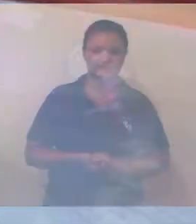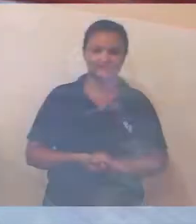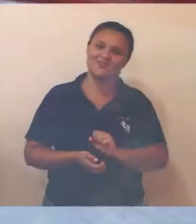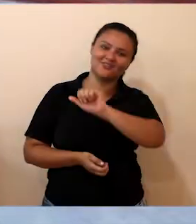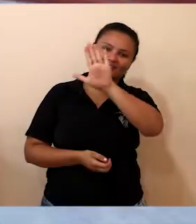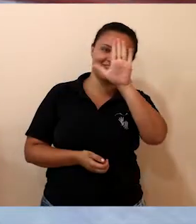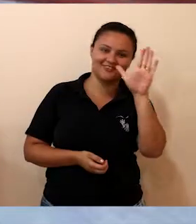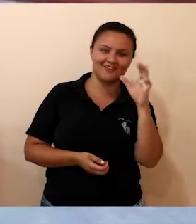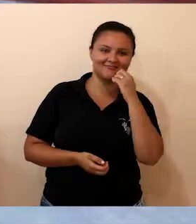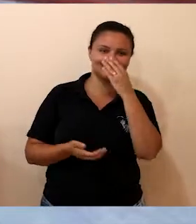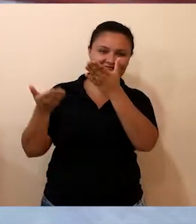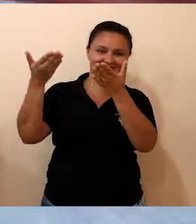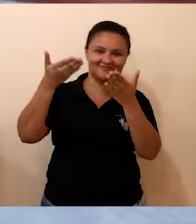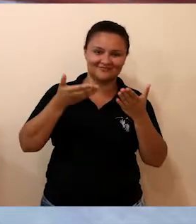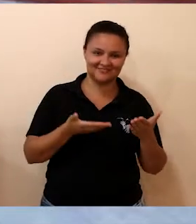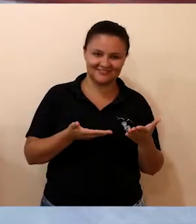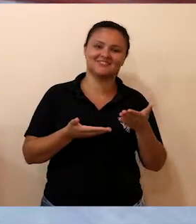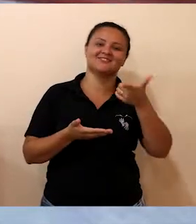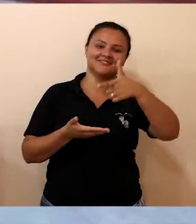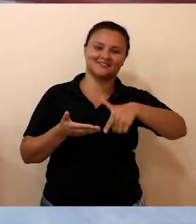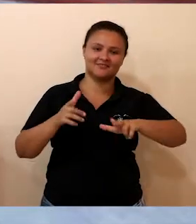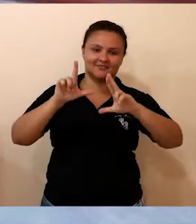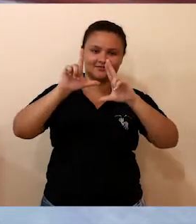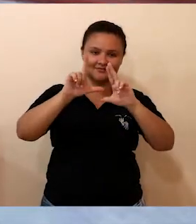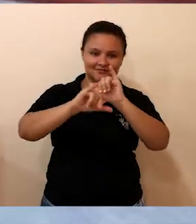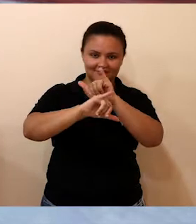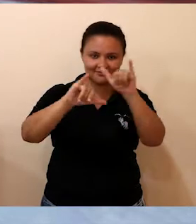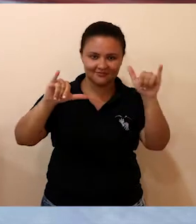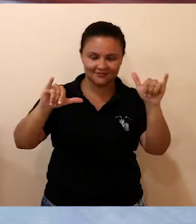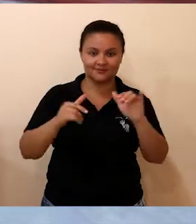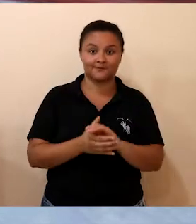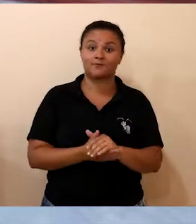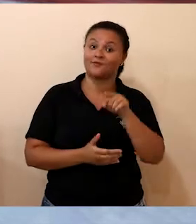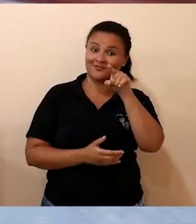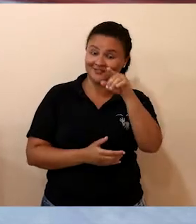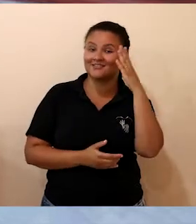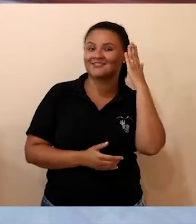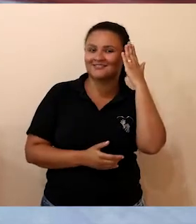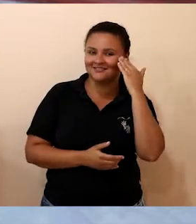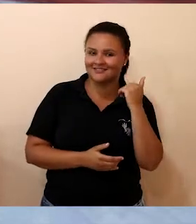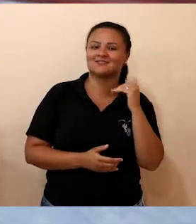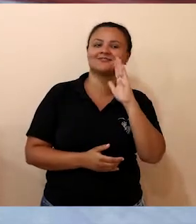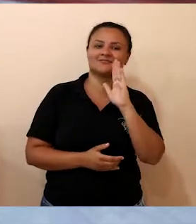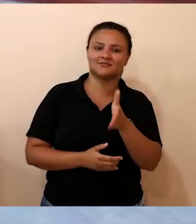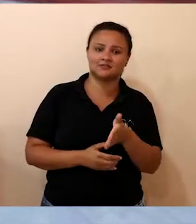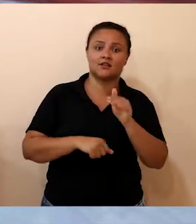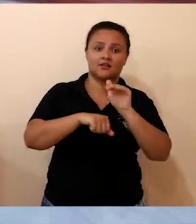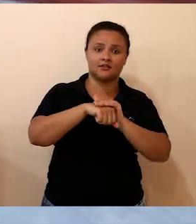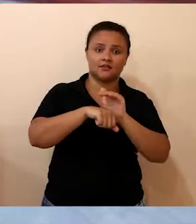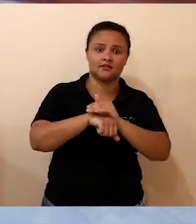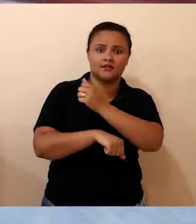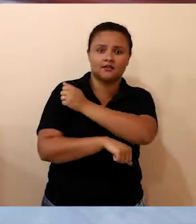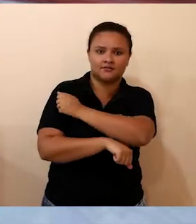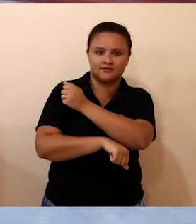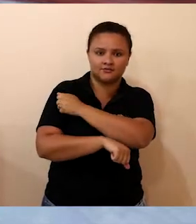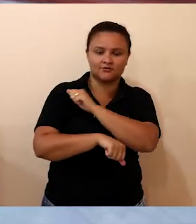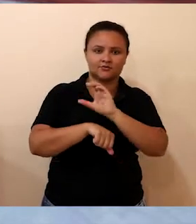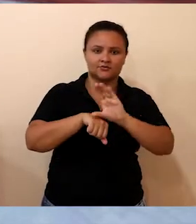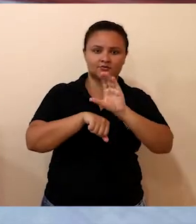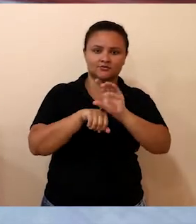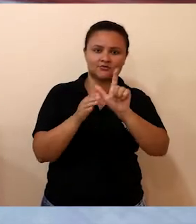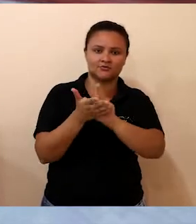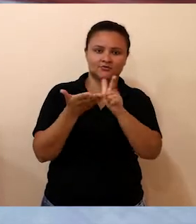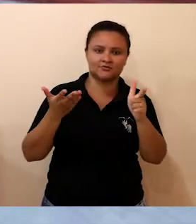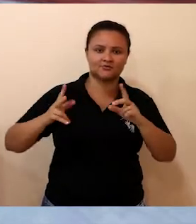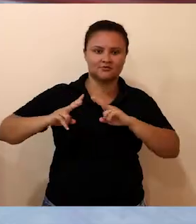Olá, sejam bem-vindos a mais uma edição do NIR Notícias. Como vocês sabem, o nosso jornal é feito pelos acadêmicos do curso de jornalismo da